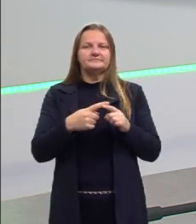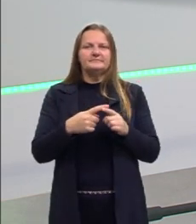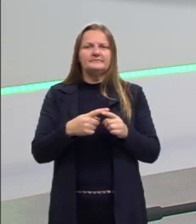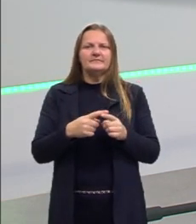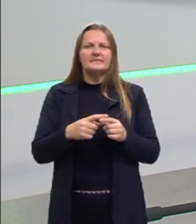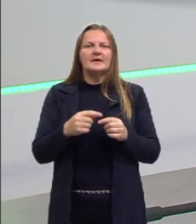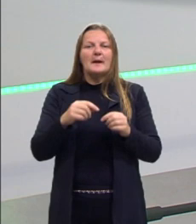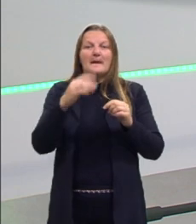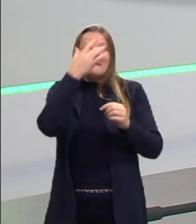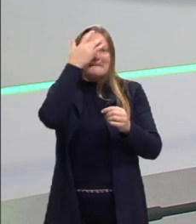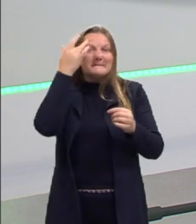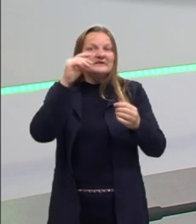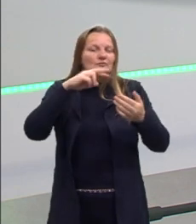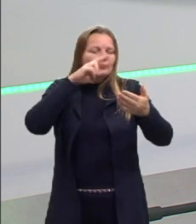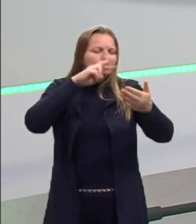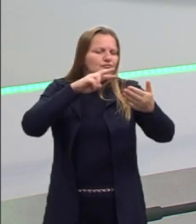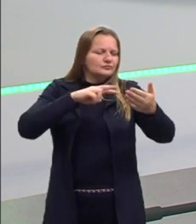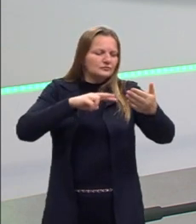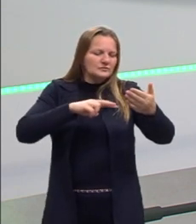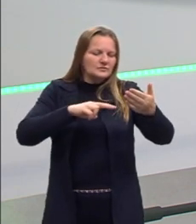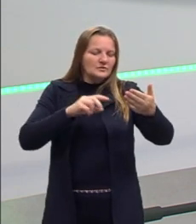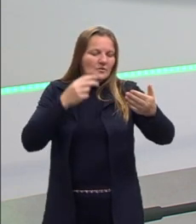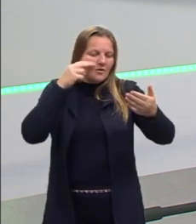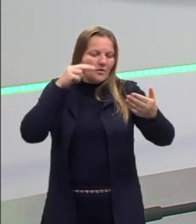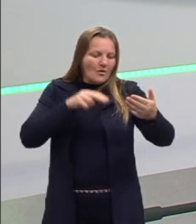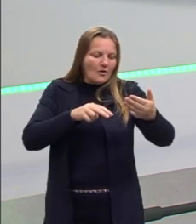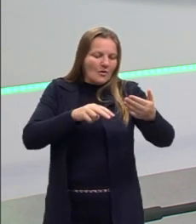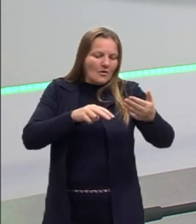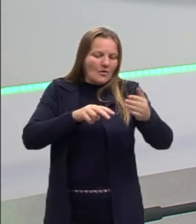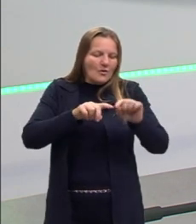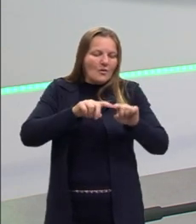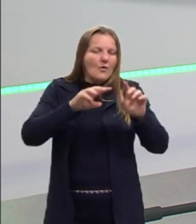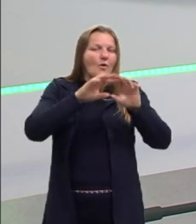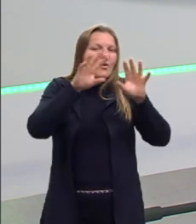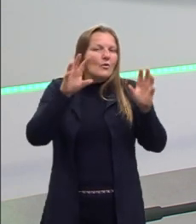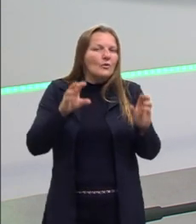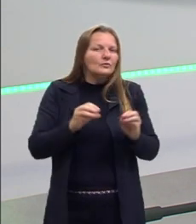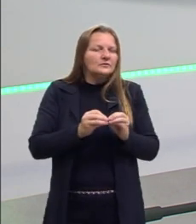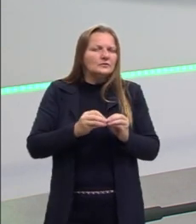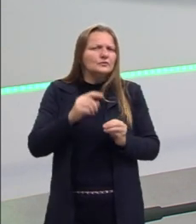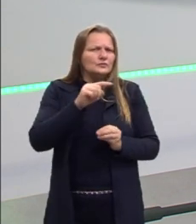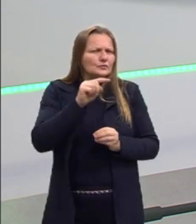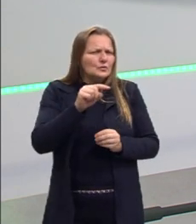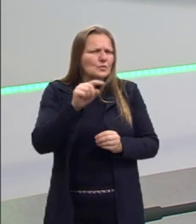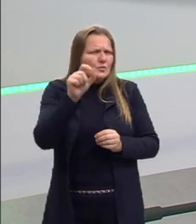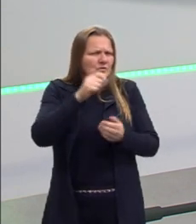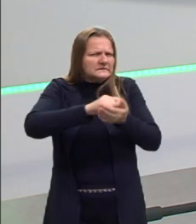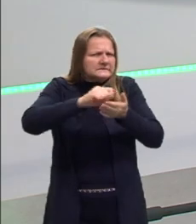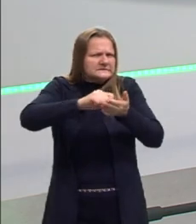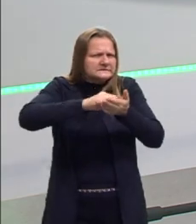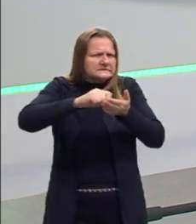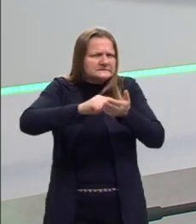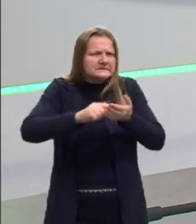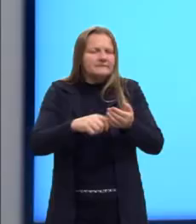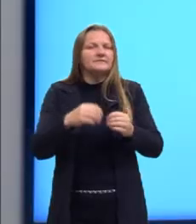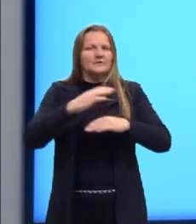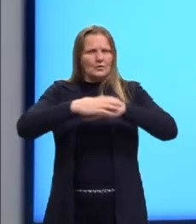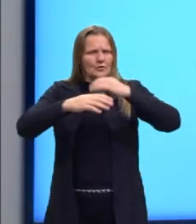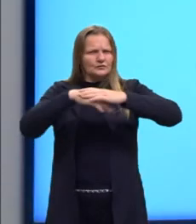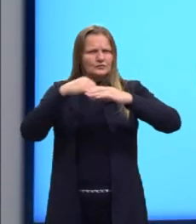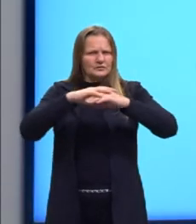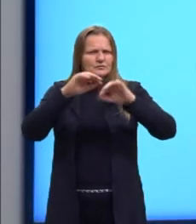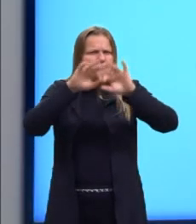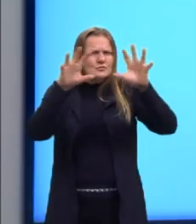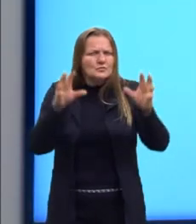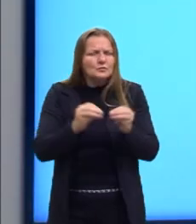o corretor vai olhar só para a tua conclusão e analisar se tu conseguiu construir essa conclusão